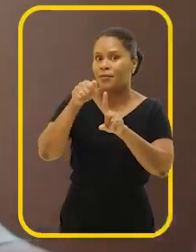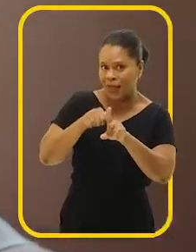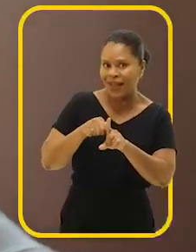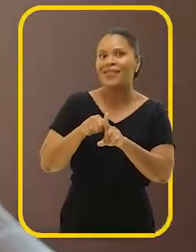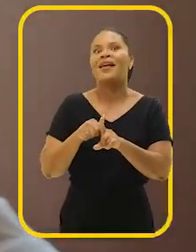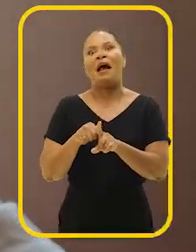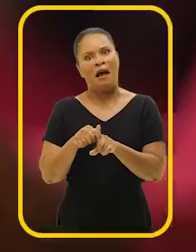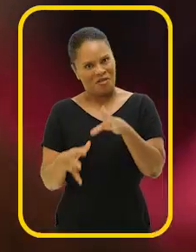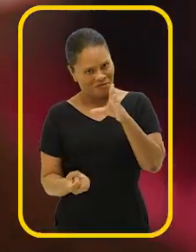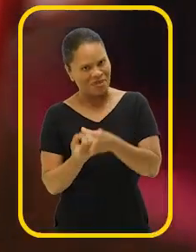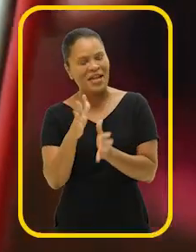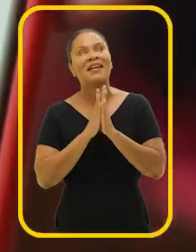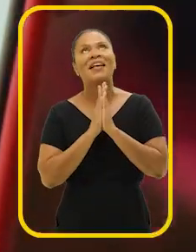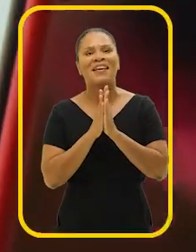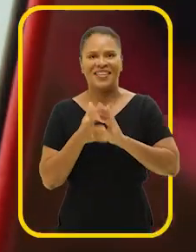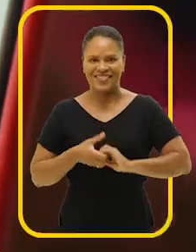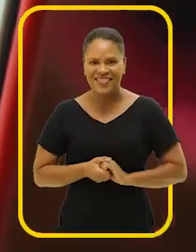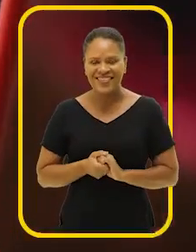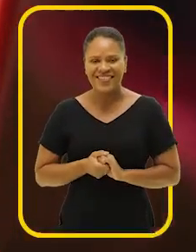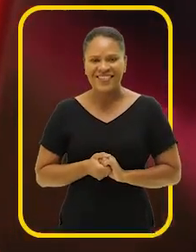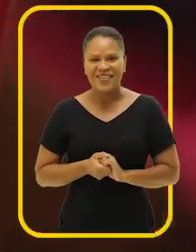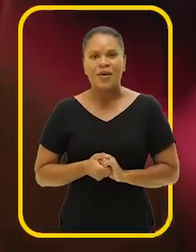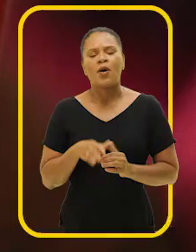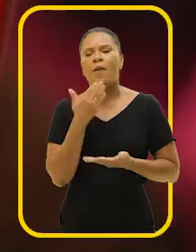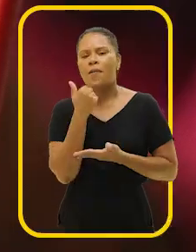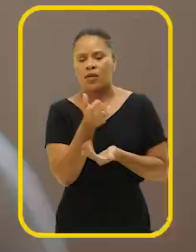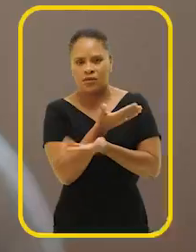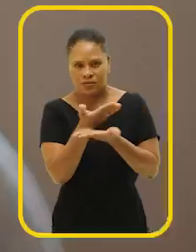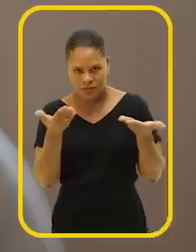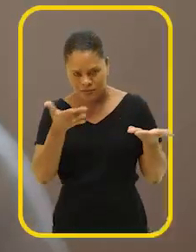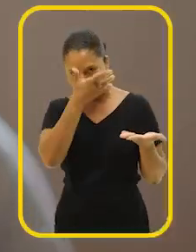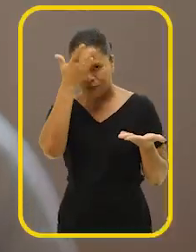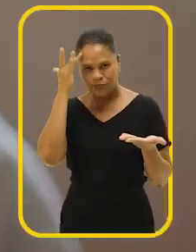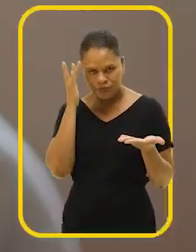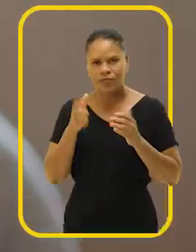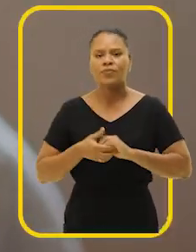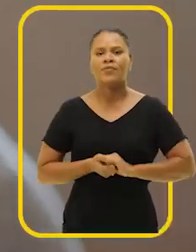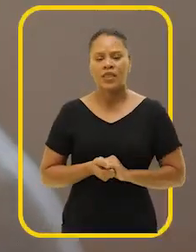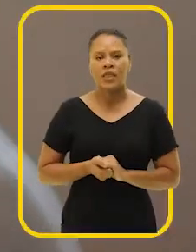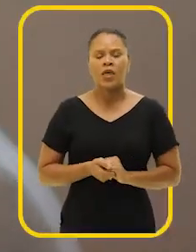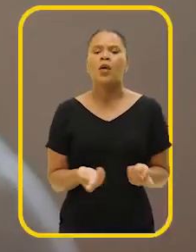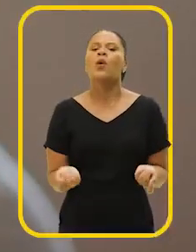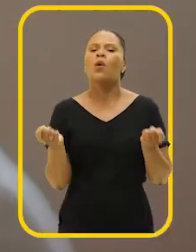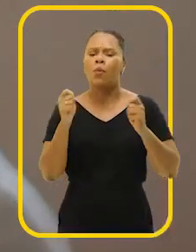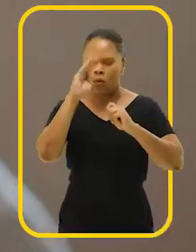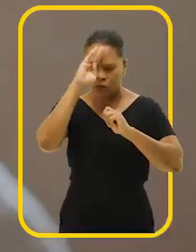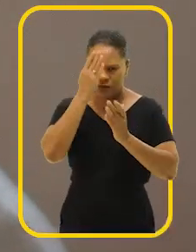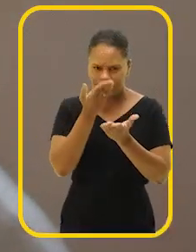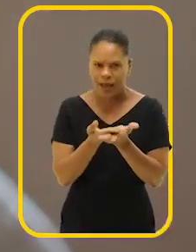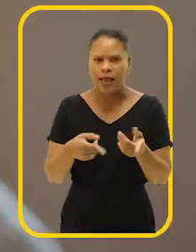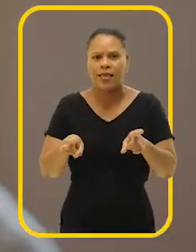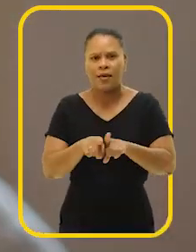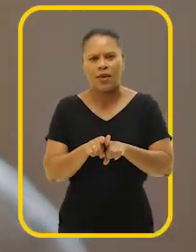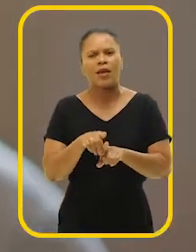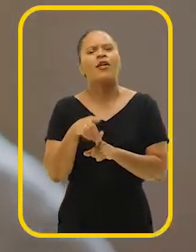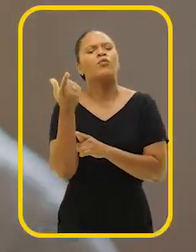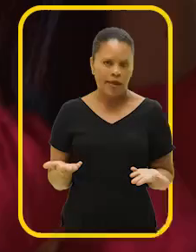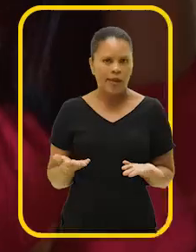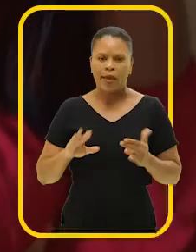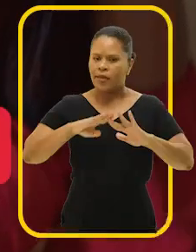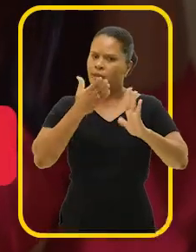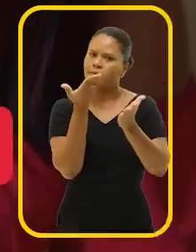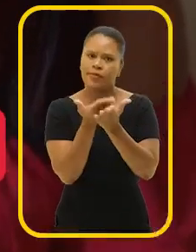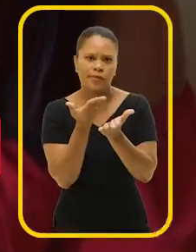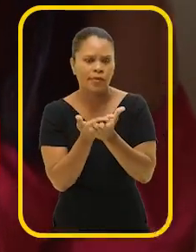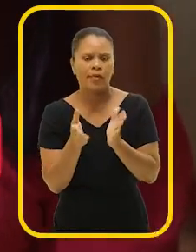resolvido. É isso que eu mais peço às pessoas, sabe? Que possam acreditar que a gente vai conseguir reduzir essa flora da